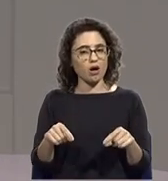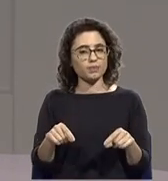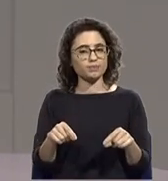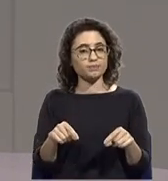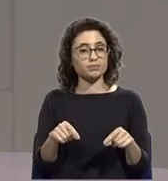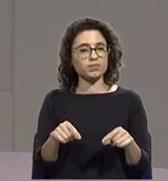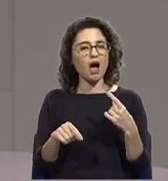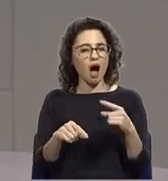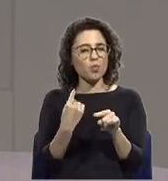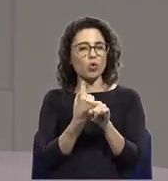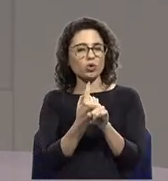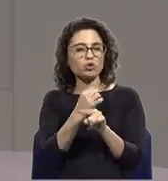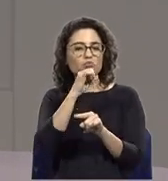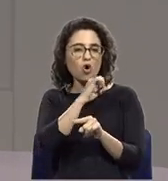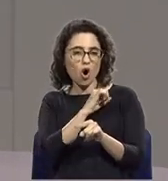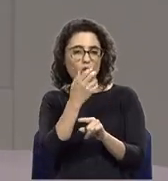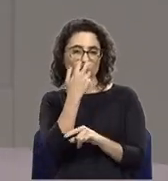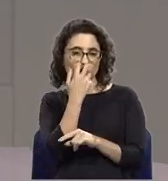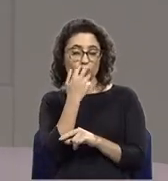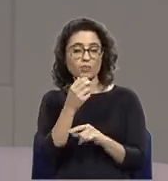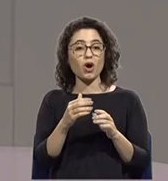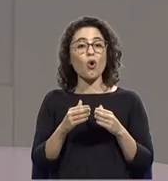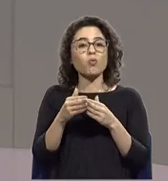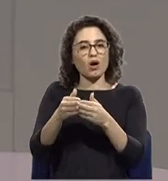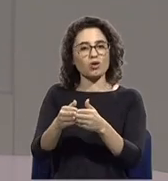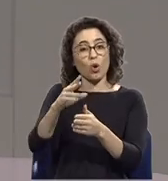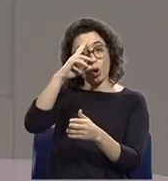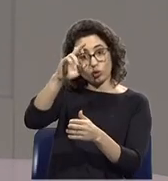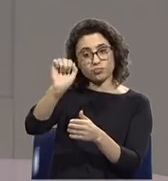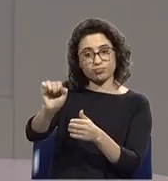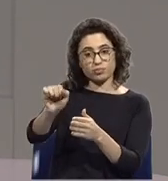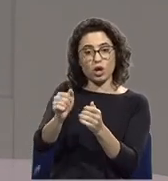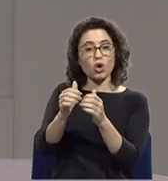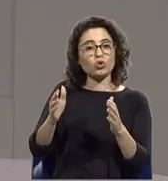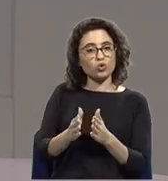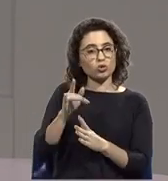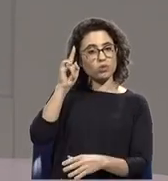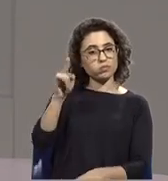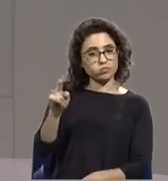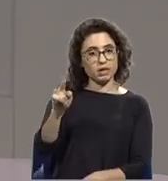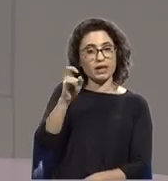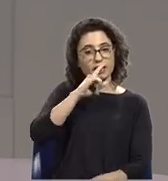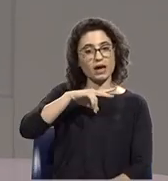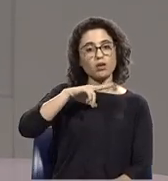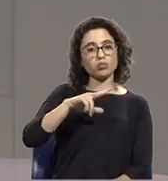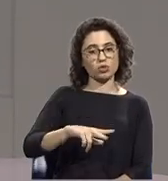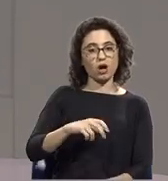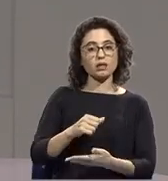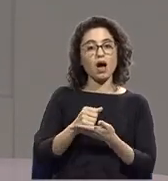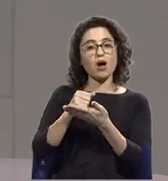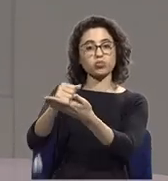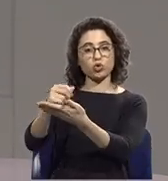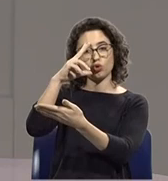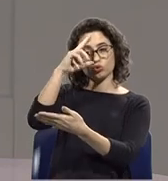coincidência curiosa. Tratava-se de um barco russo. Toda a gente sabe quem é que em Portugal tem apoiado os russos